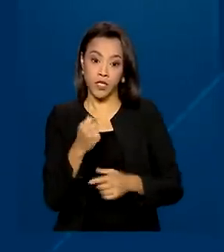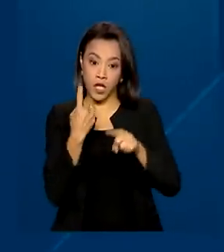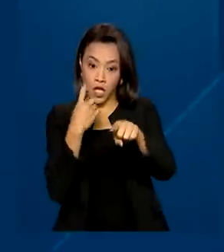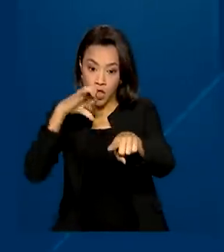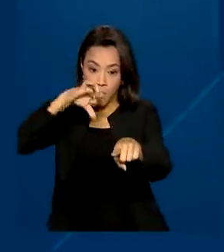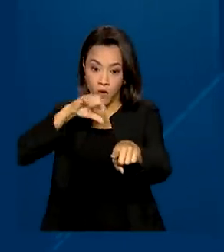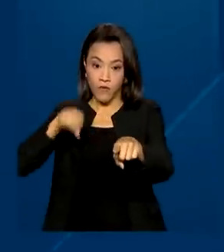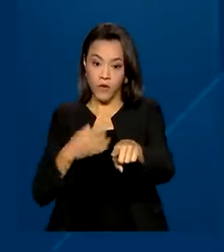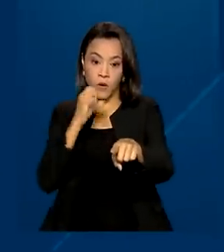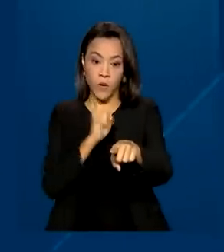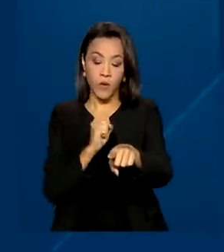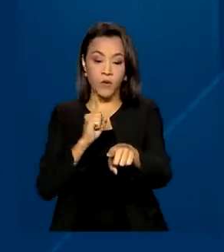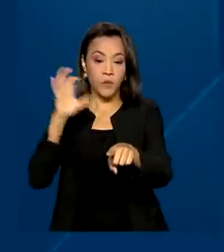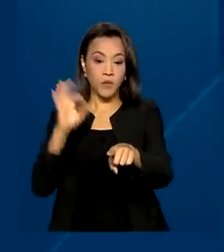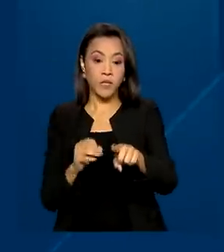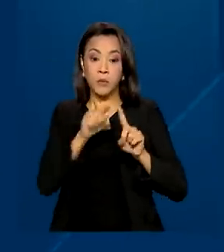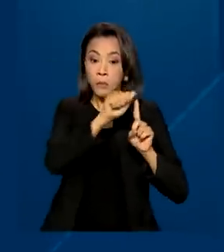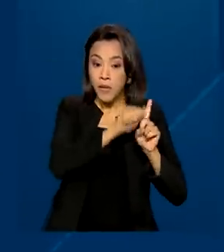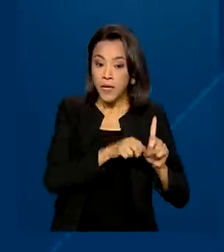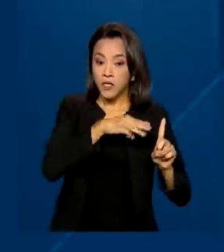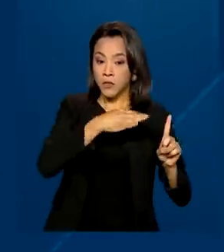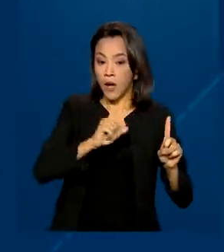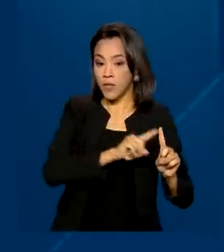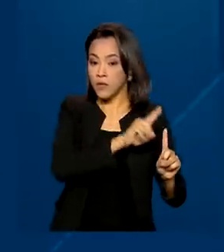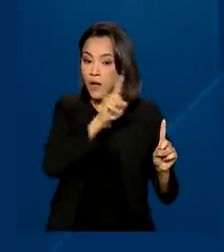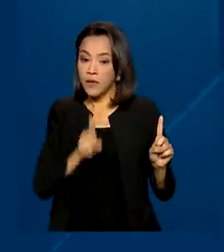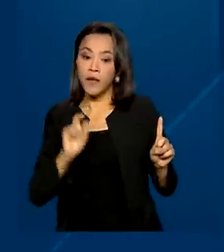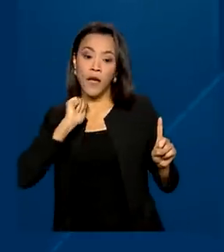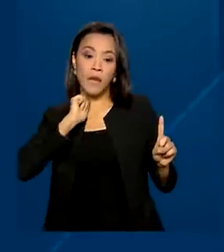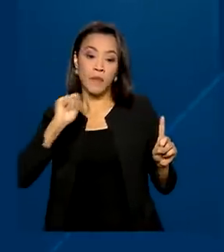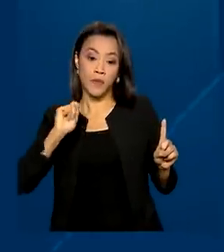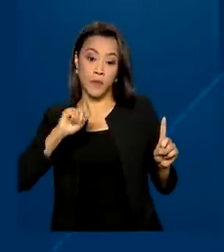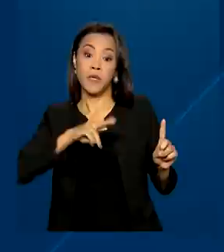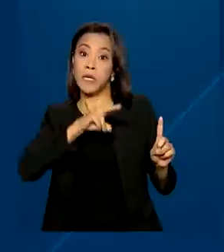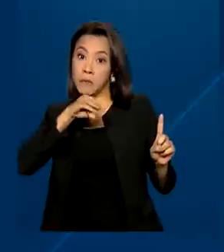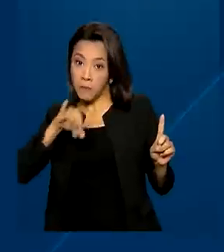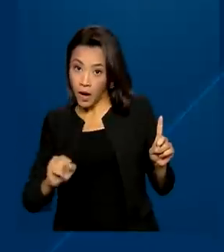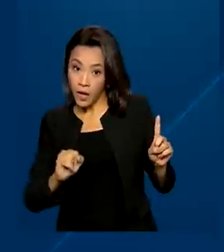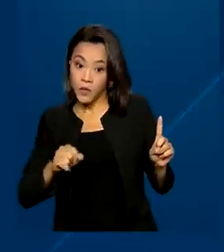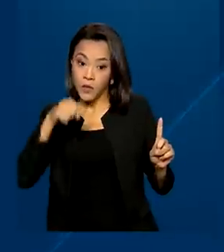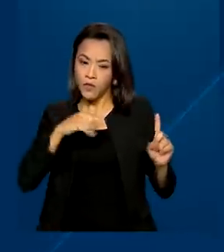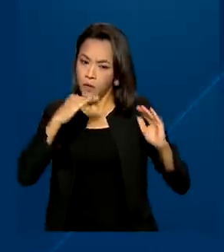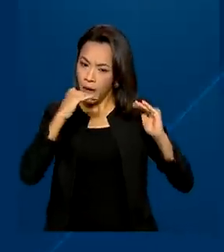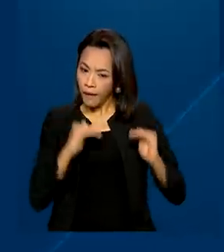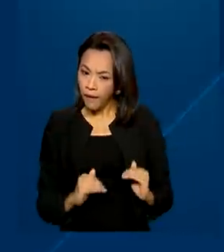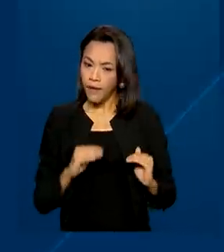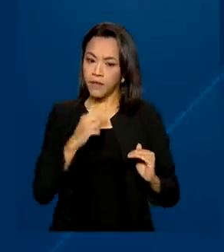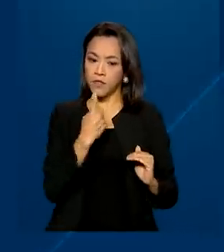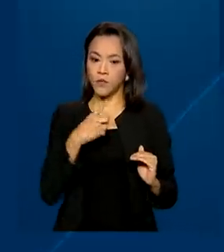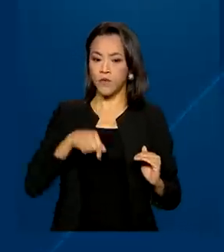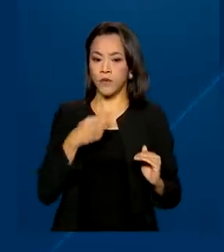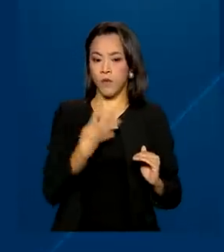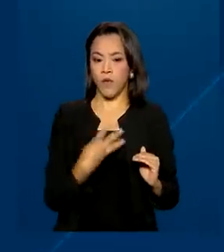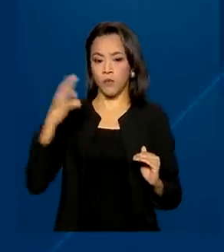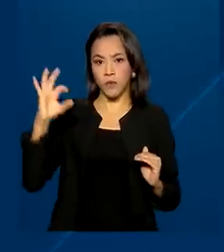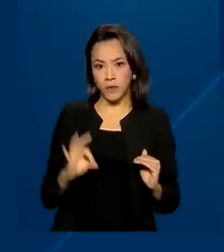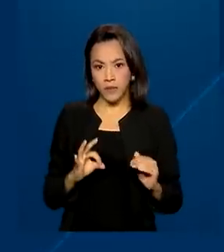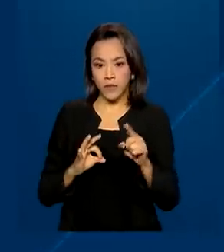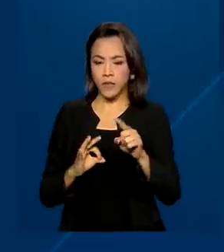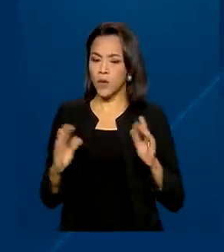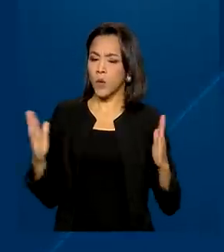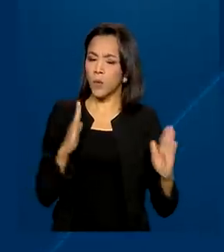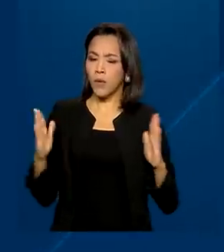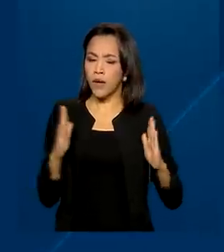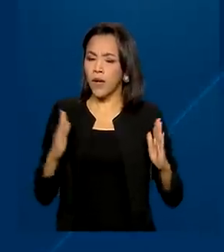% no trimestre de março, abril e maio deste ano. Uma queda de 1,4 ponto percentual em relação ao